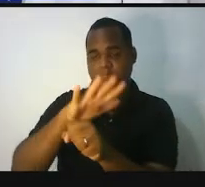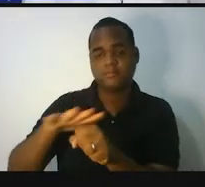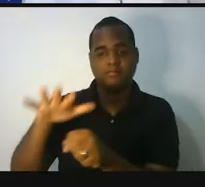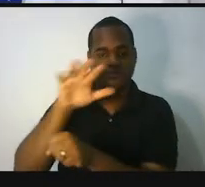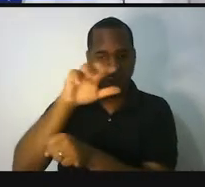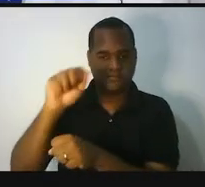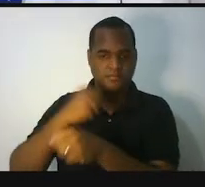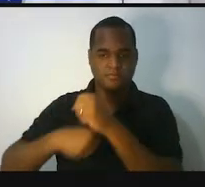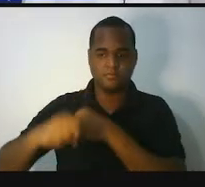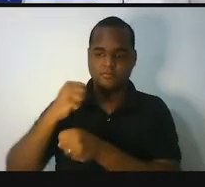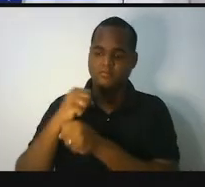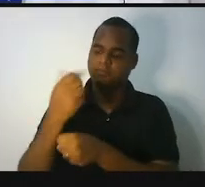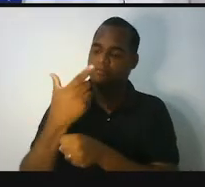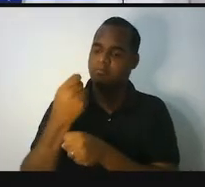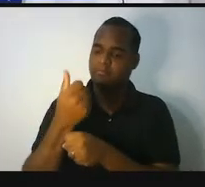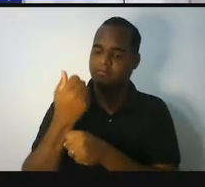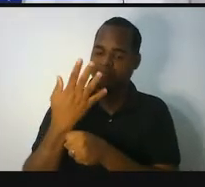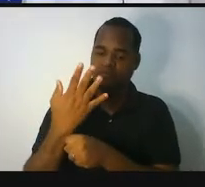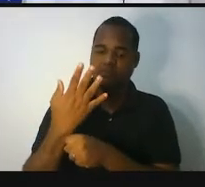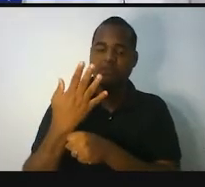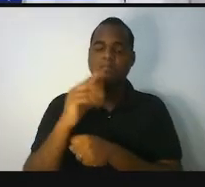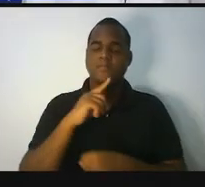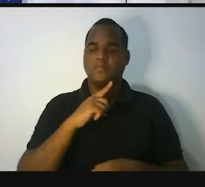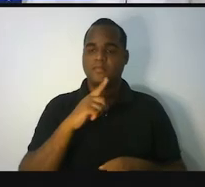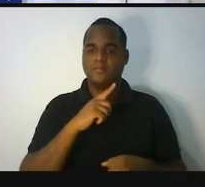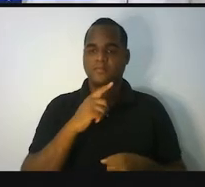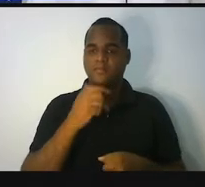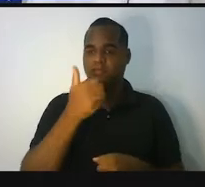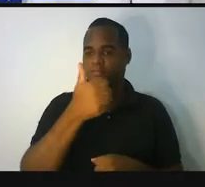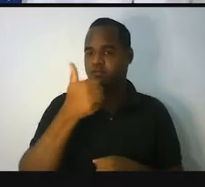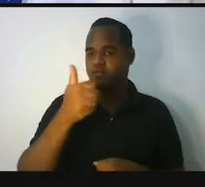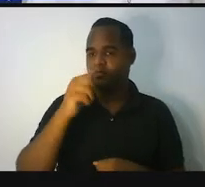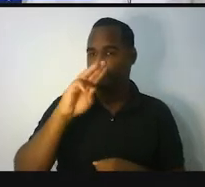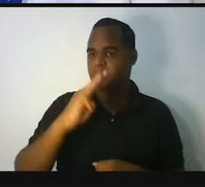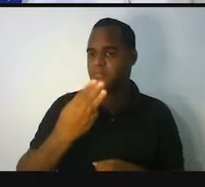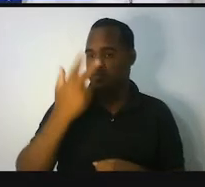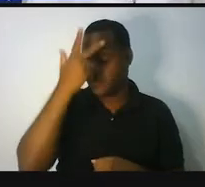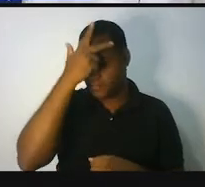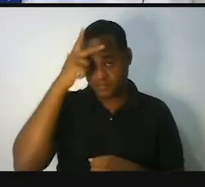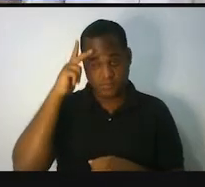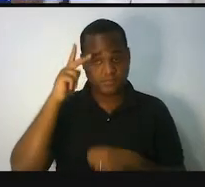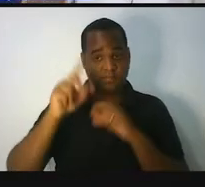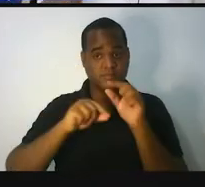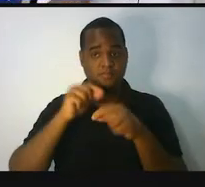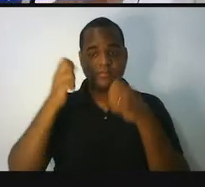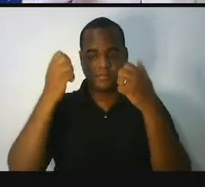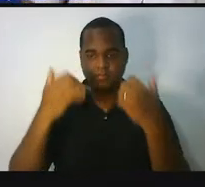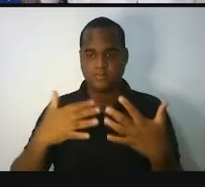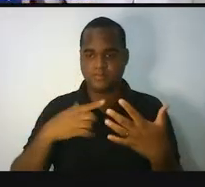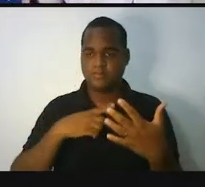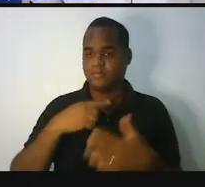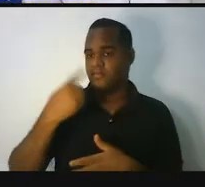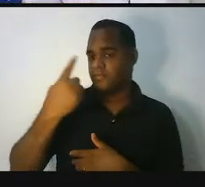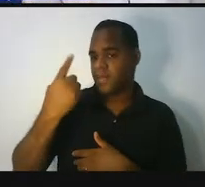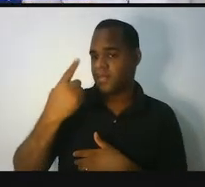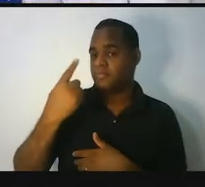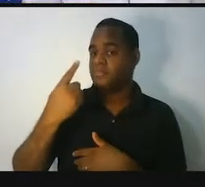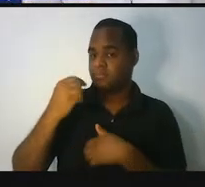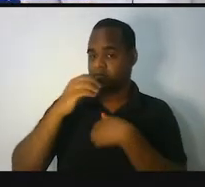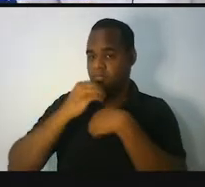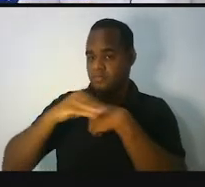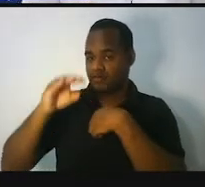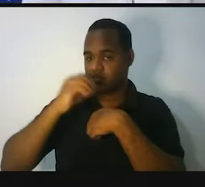em 2014 é de 111 milhões de pessoas. Essa é a primeira informação que a gente tem.